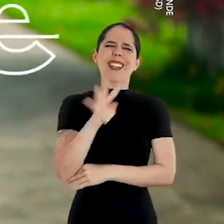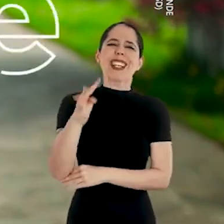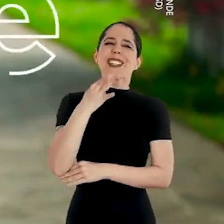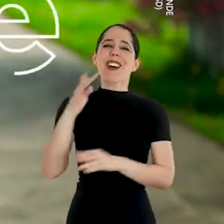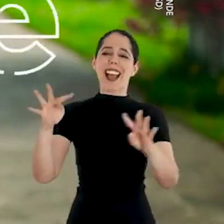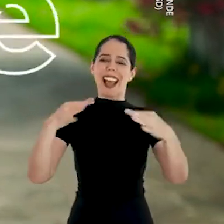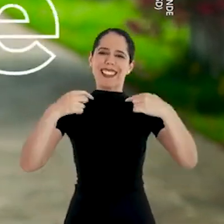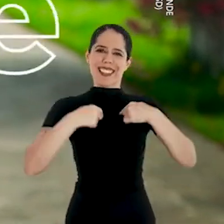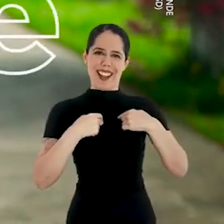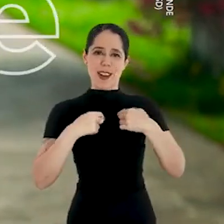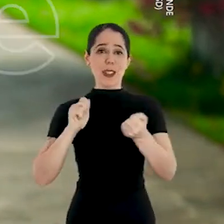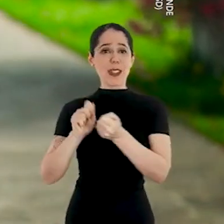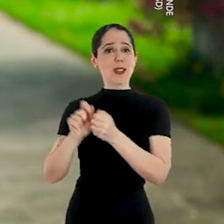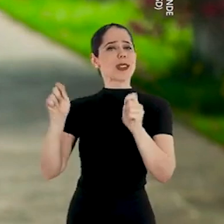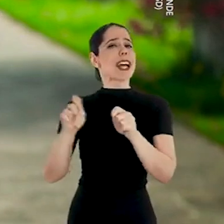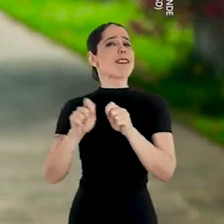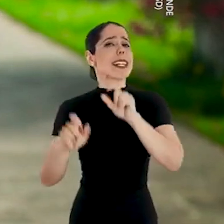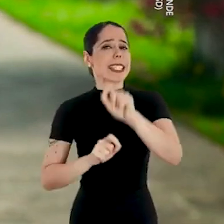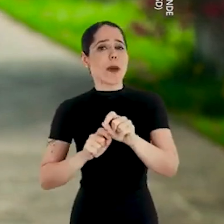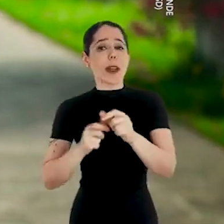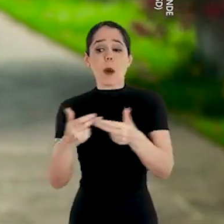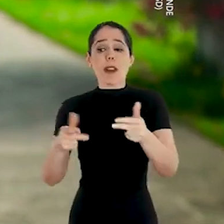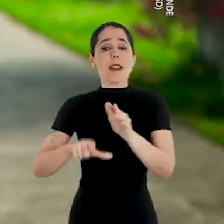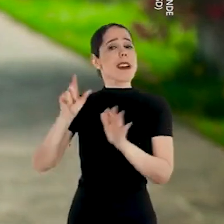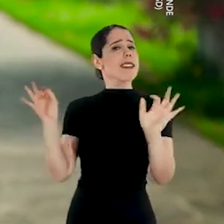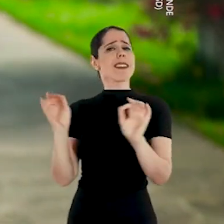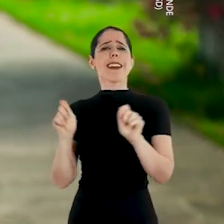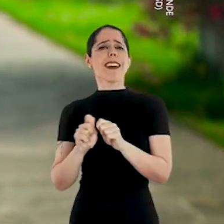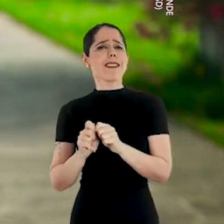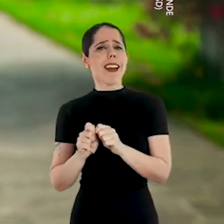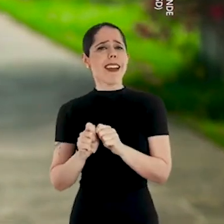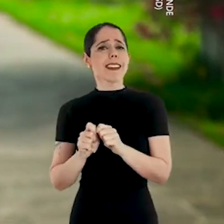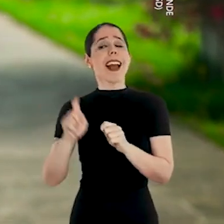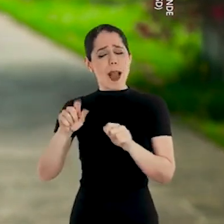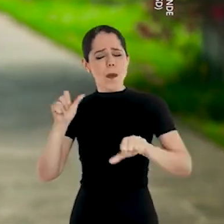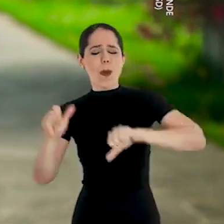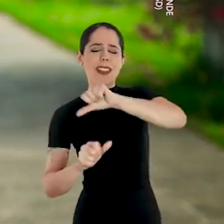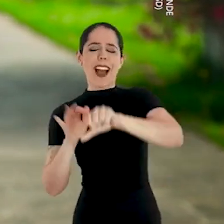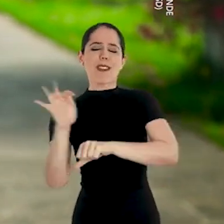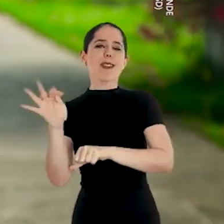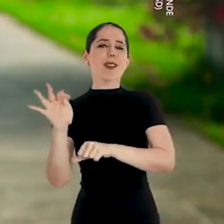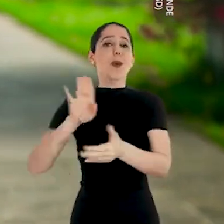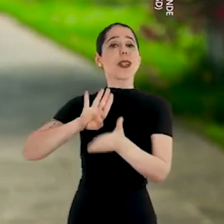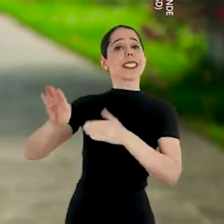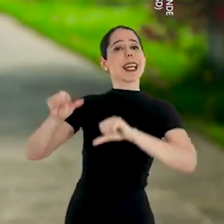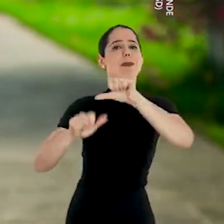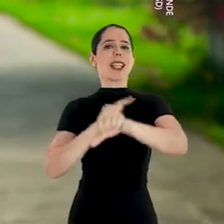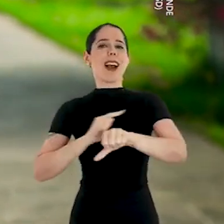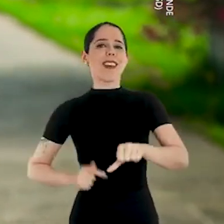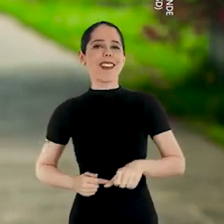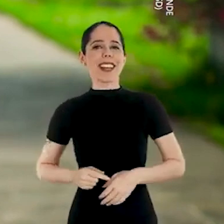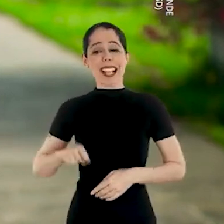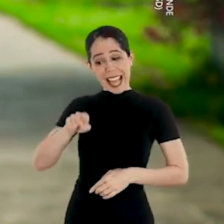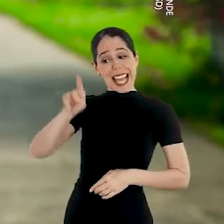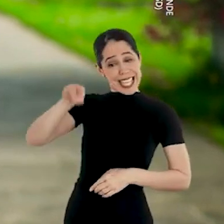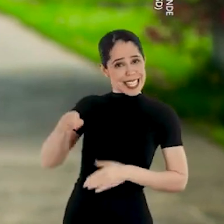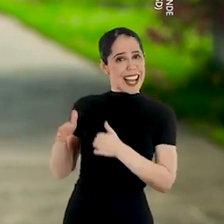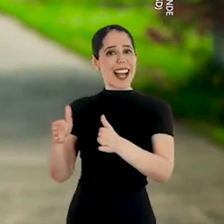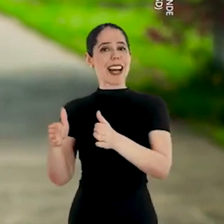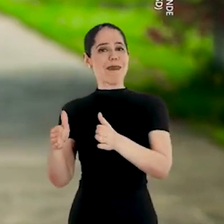e o Rio Grande me conhece. Juntos vamos fazer o que ninguém fez antes. Mudar o futuro sem mudar o governo.